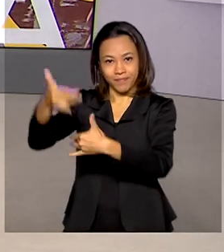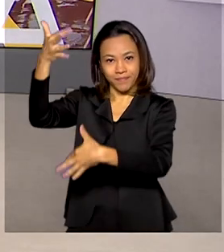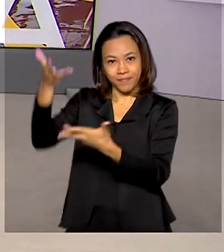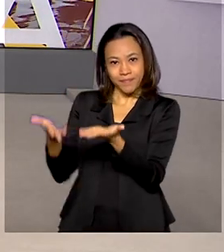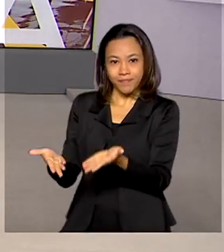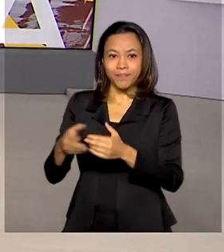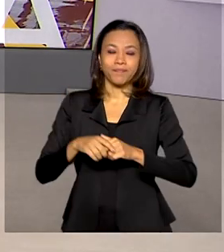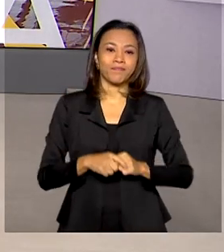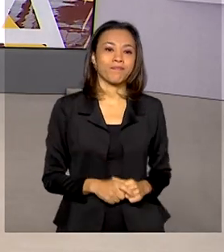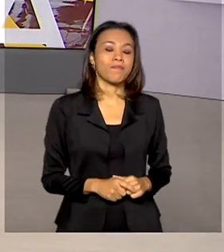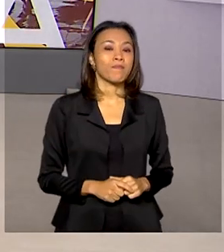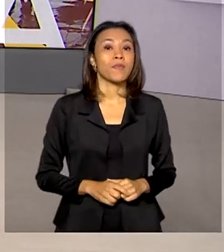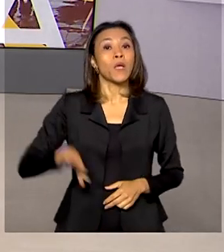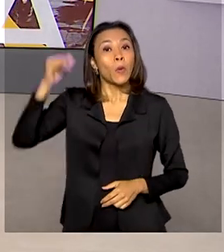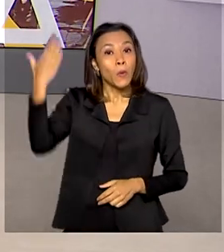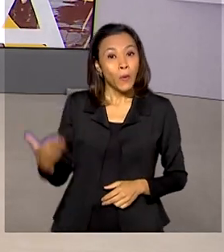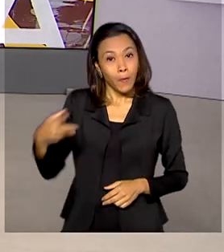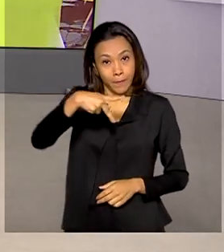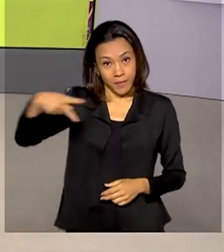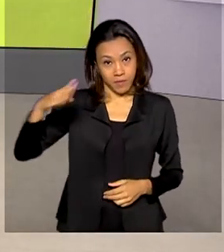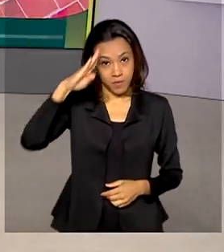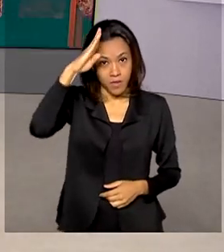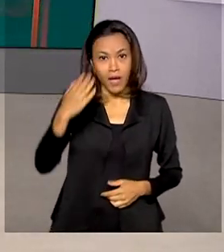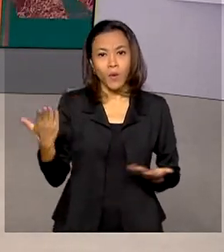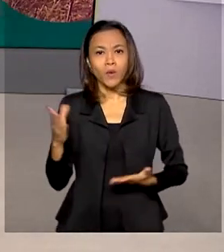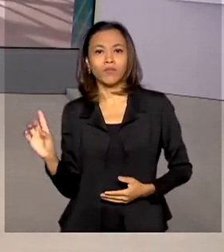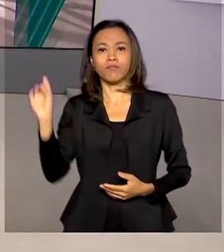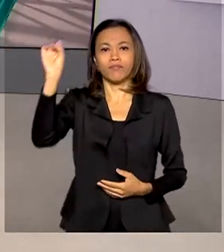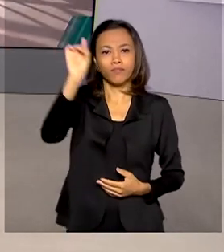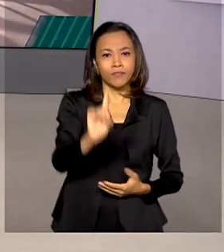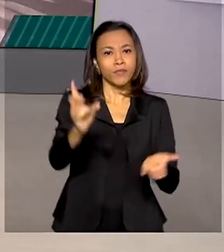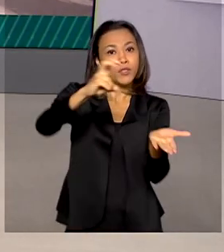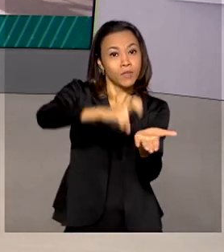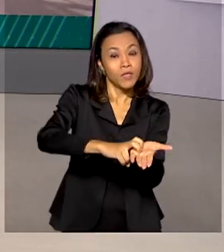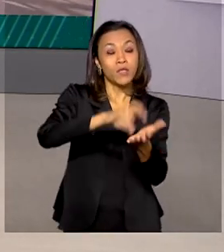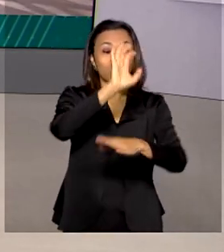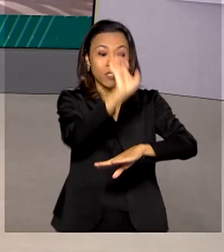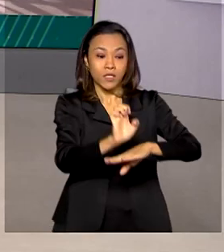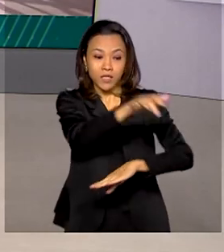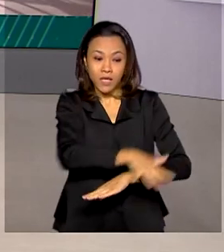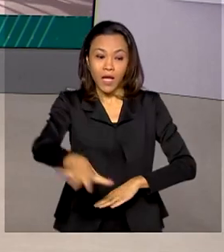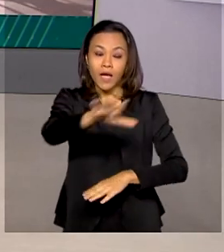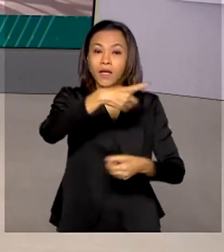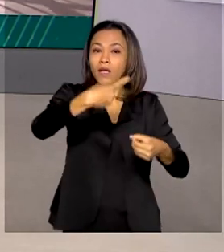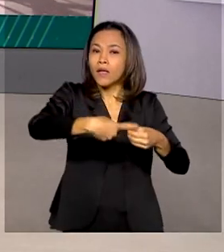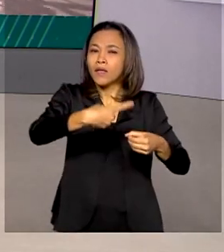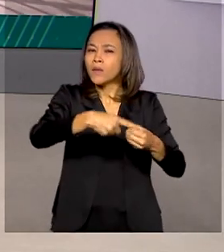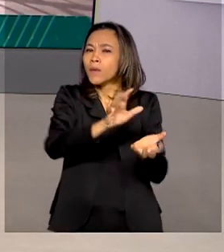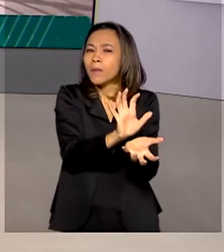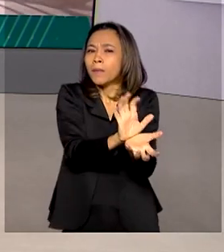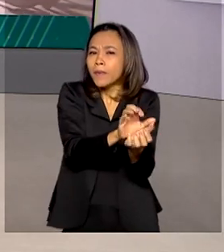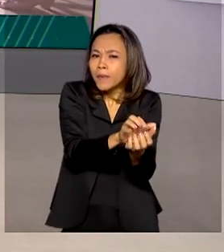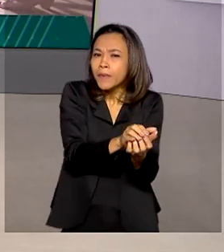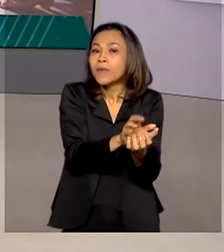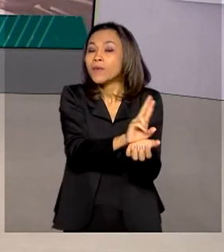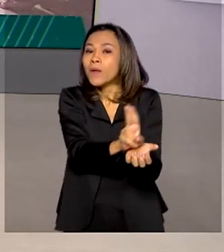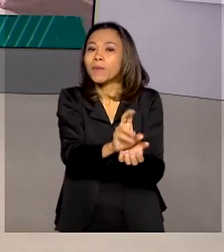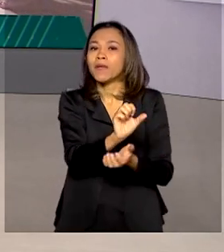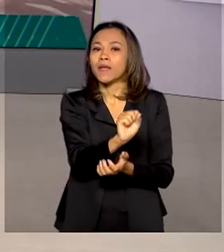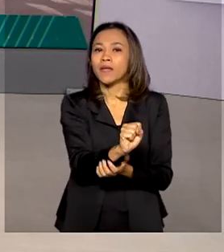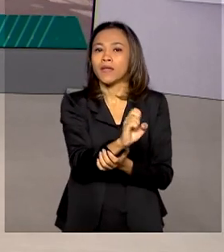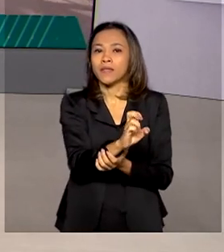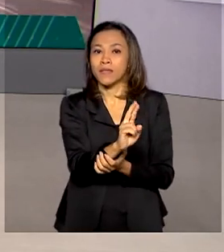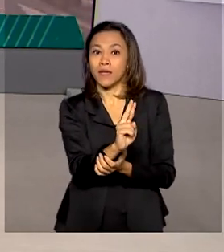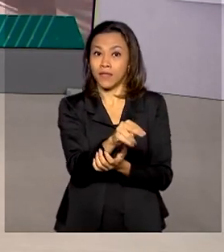O presidente Jair Bolsonaro vai estar agora pela manhã no estado de Pernambuco, na cidade de Sertânia, para realizar testes